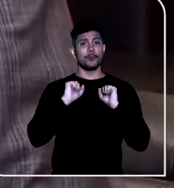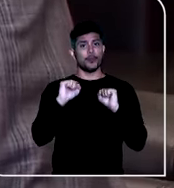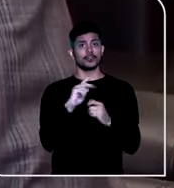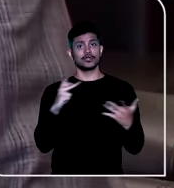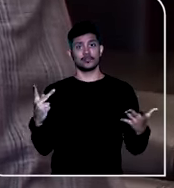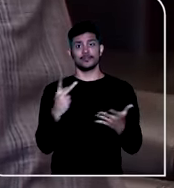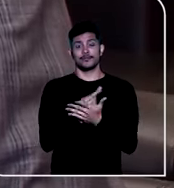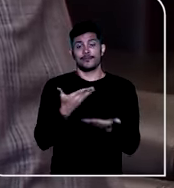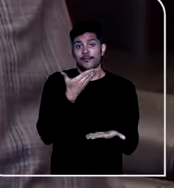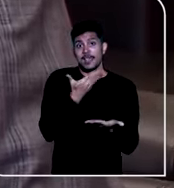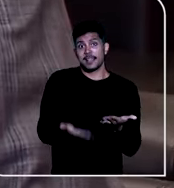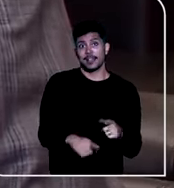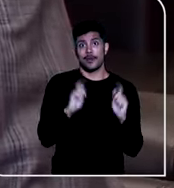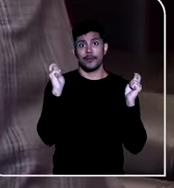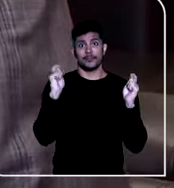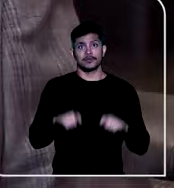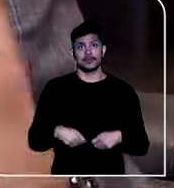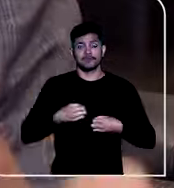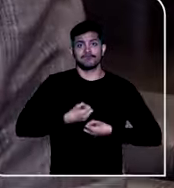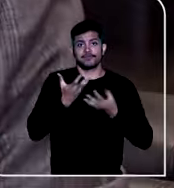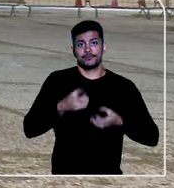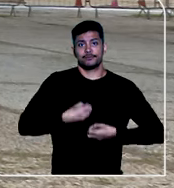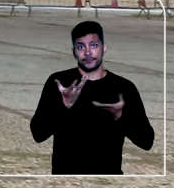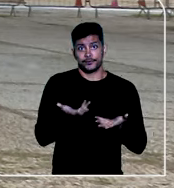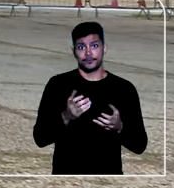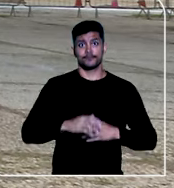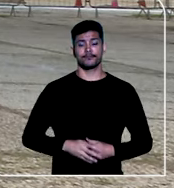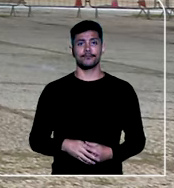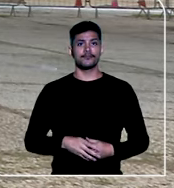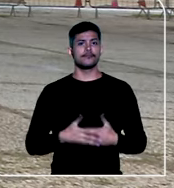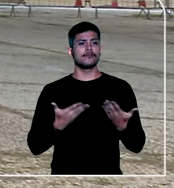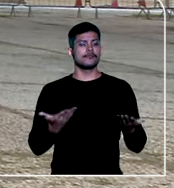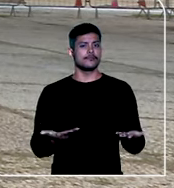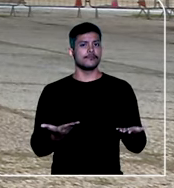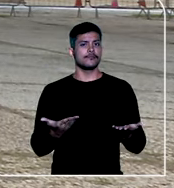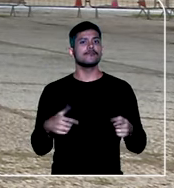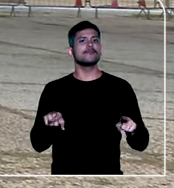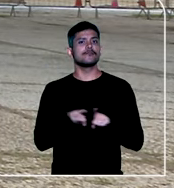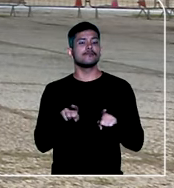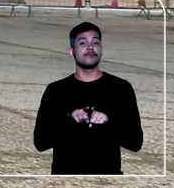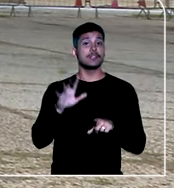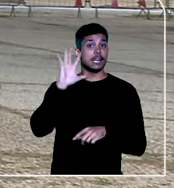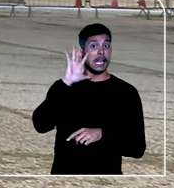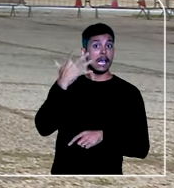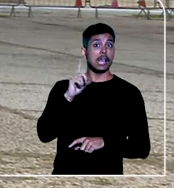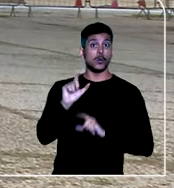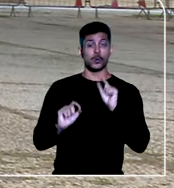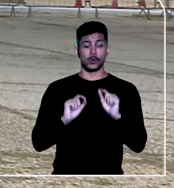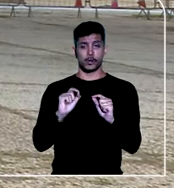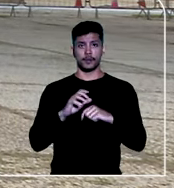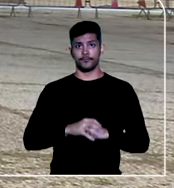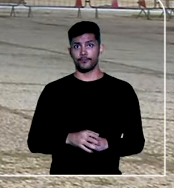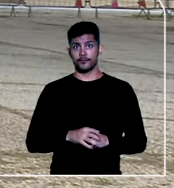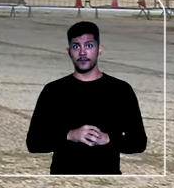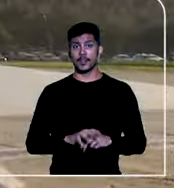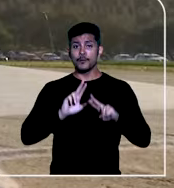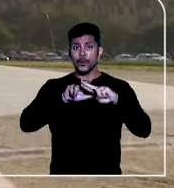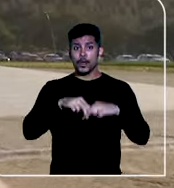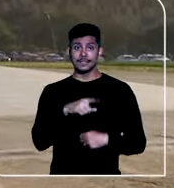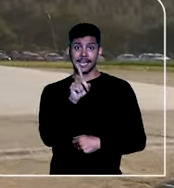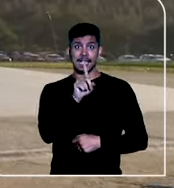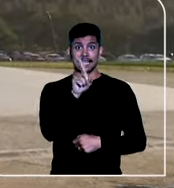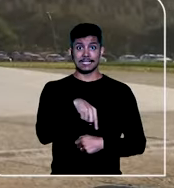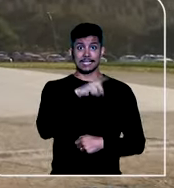preclusão, que é a perda da oportunidade de manifestação. A Suprema Corte também tem entendido que, tanto nos casos de